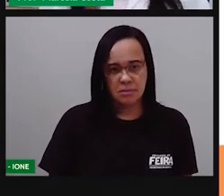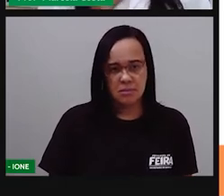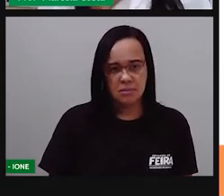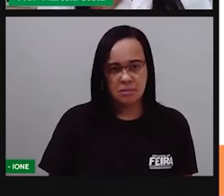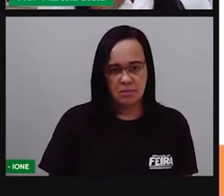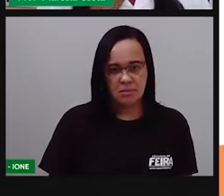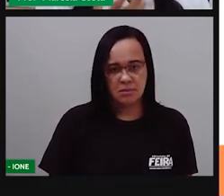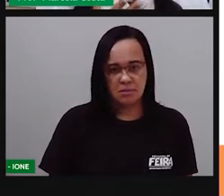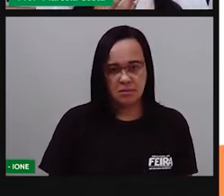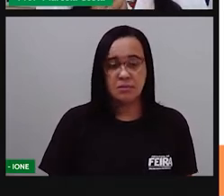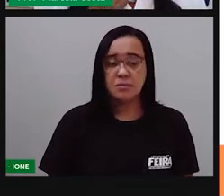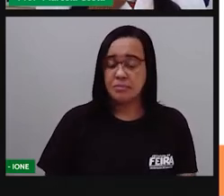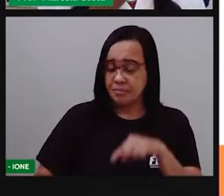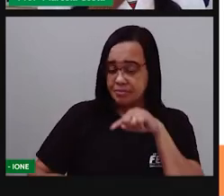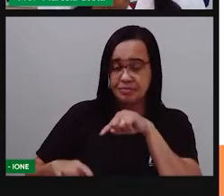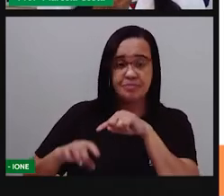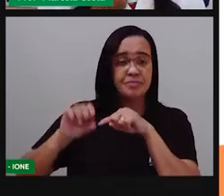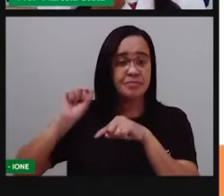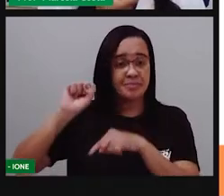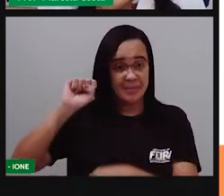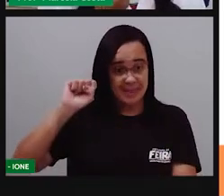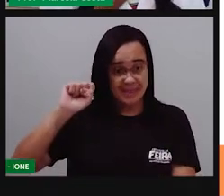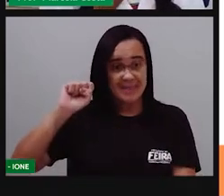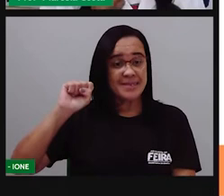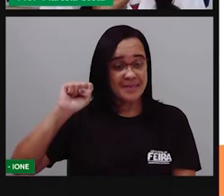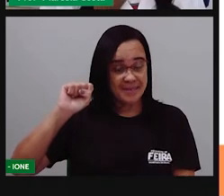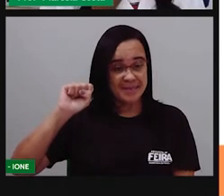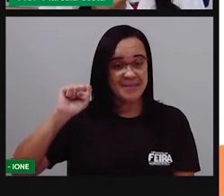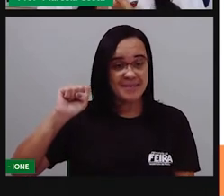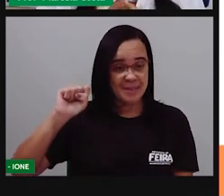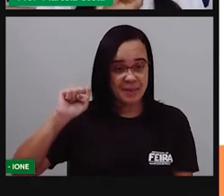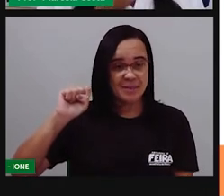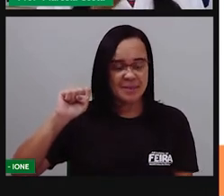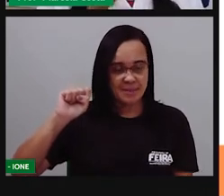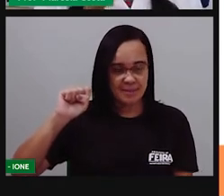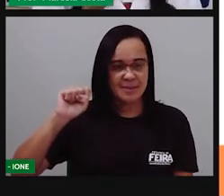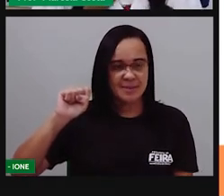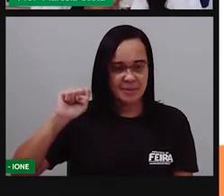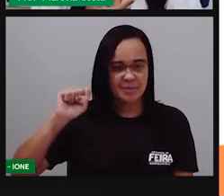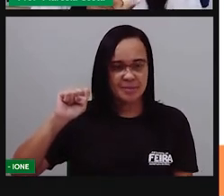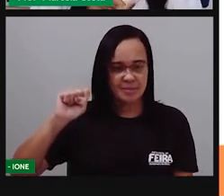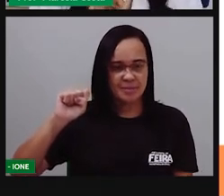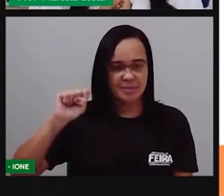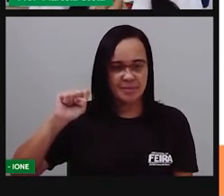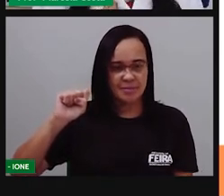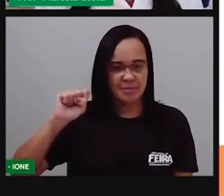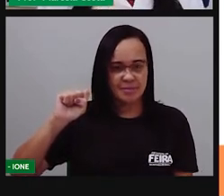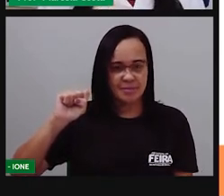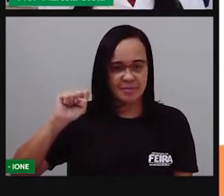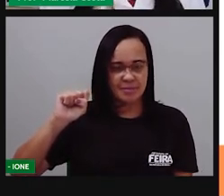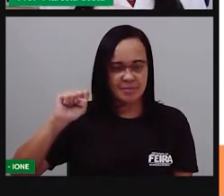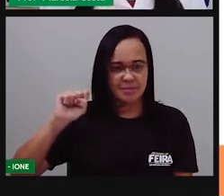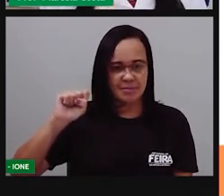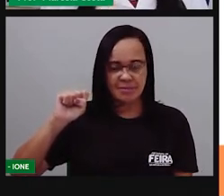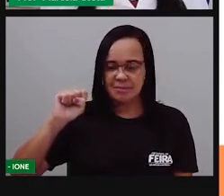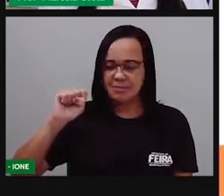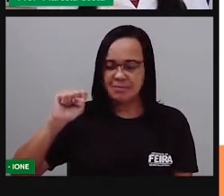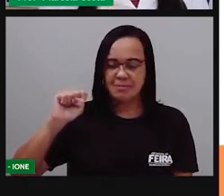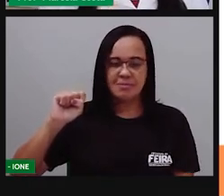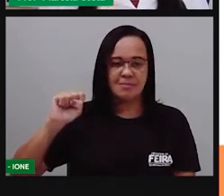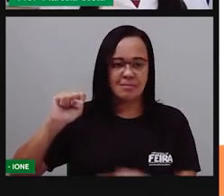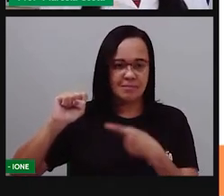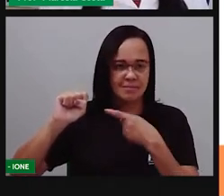Som do C, né? Sá, sá. Ó. O som do...